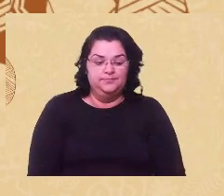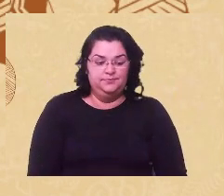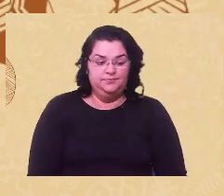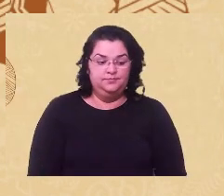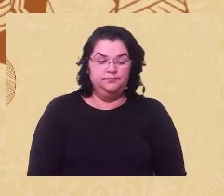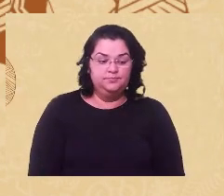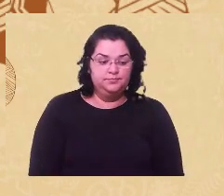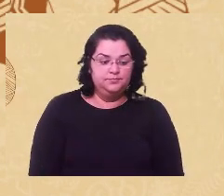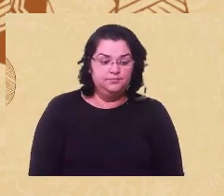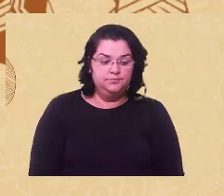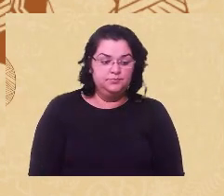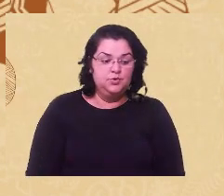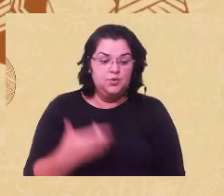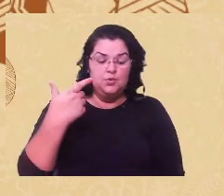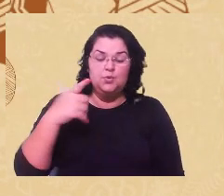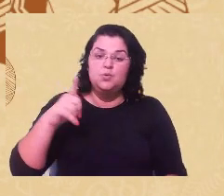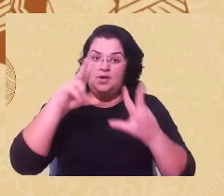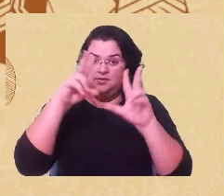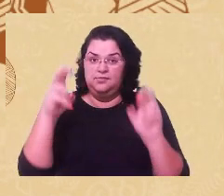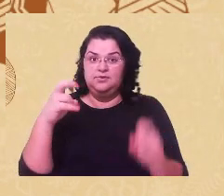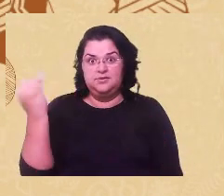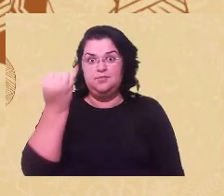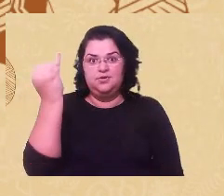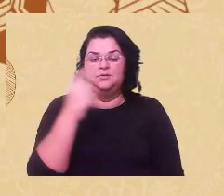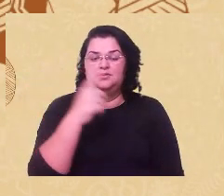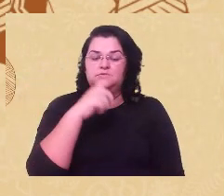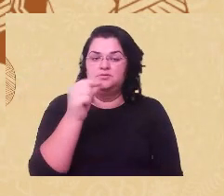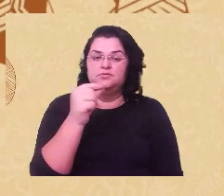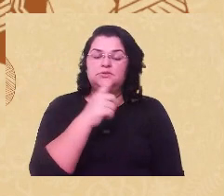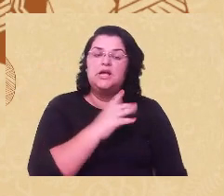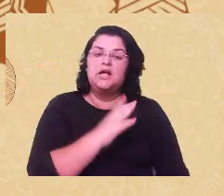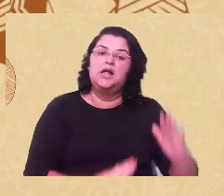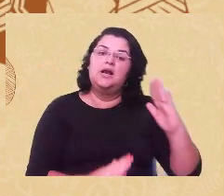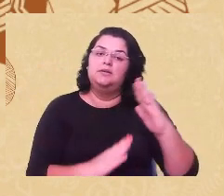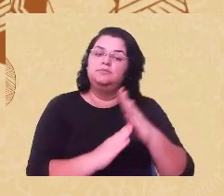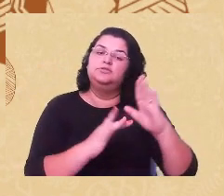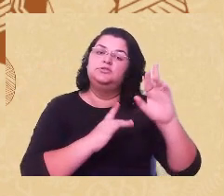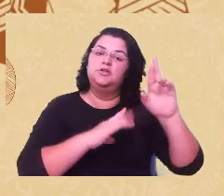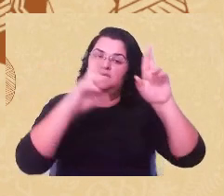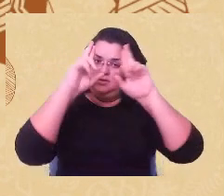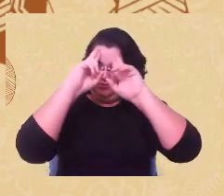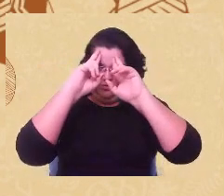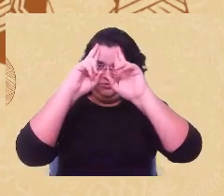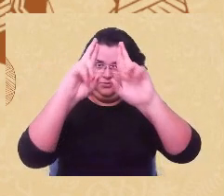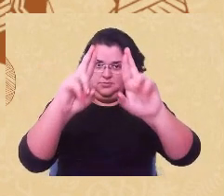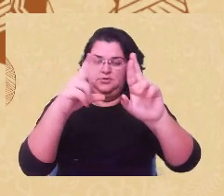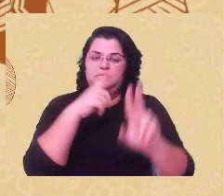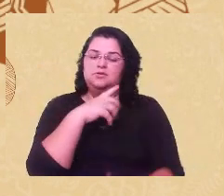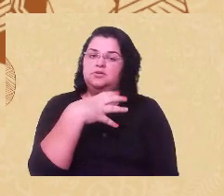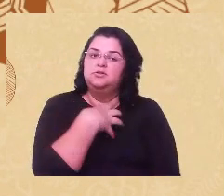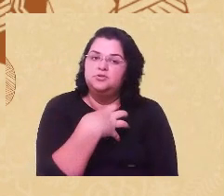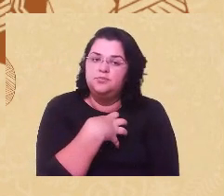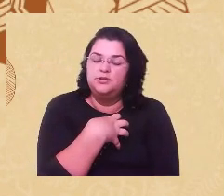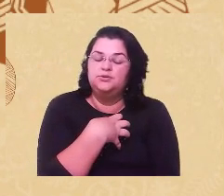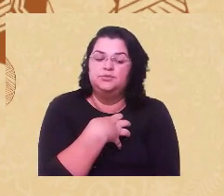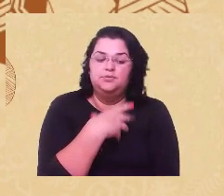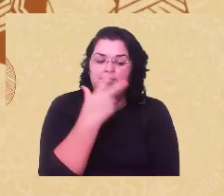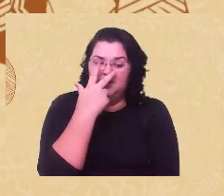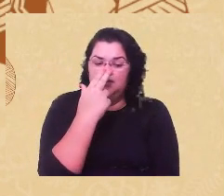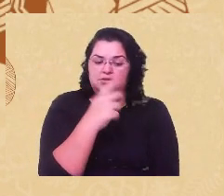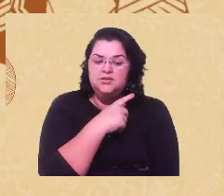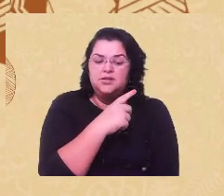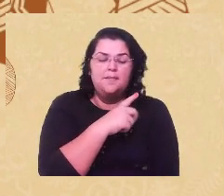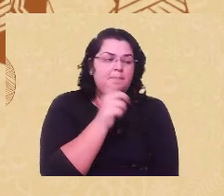Um outro aspecto é a questão do limite e respeito com o sentimento, né, com o sentimento parece que é uma palavra